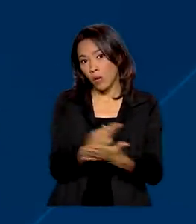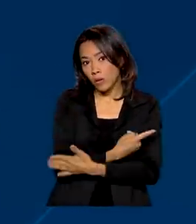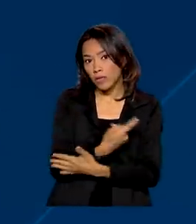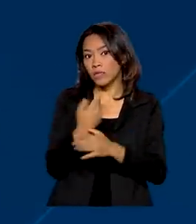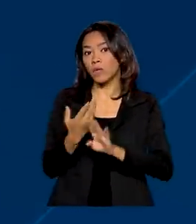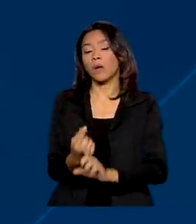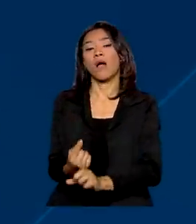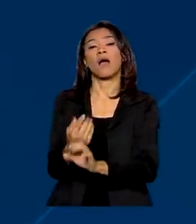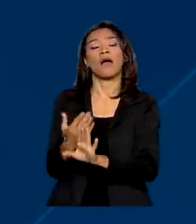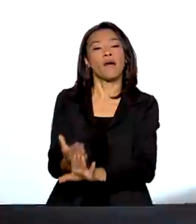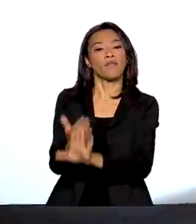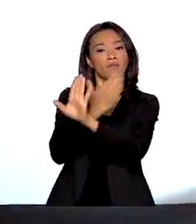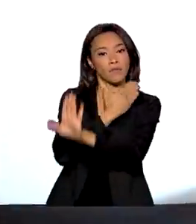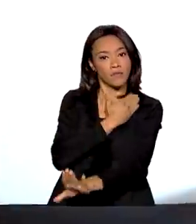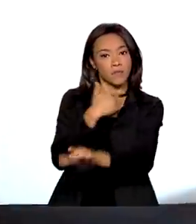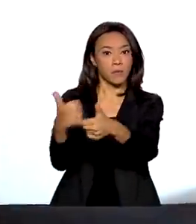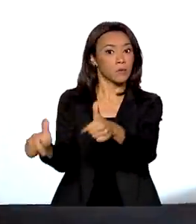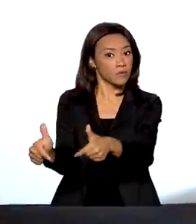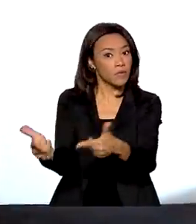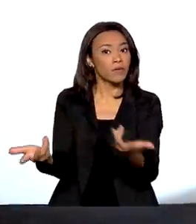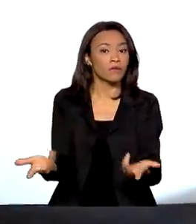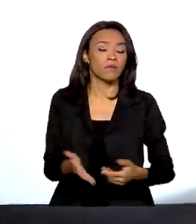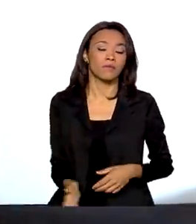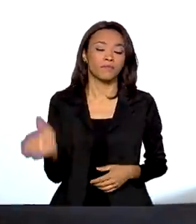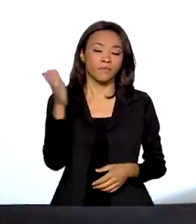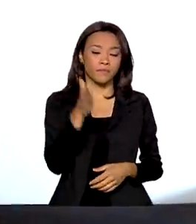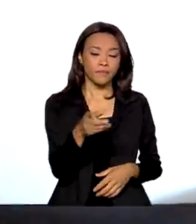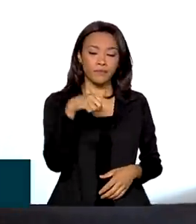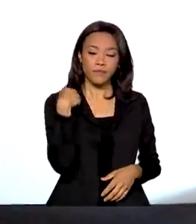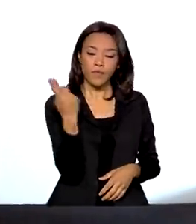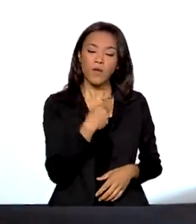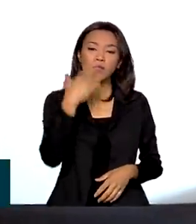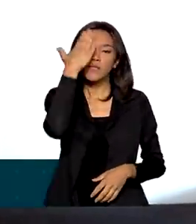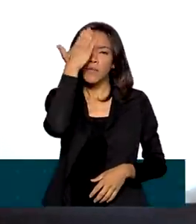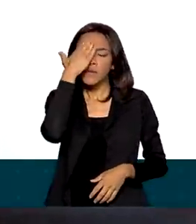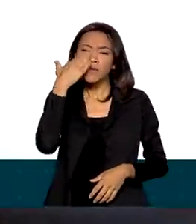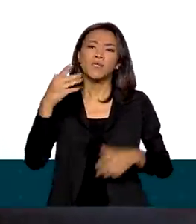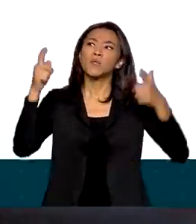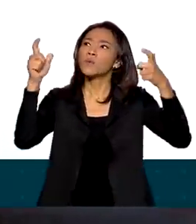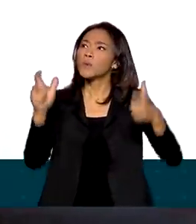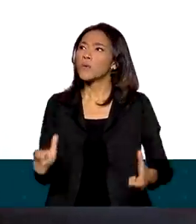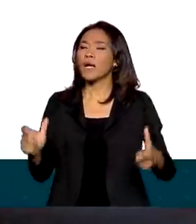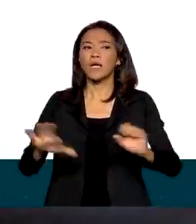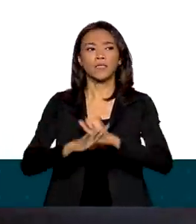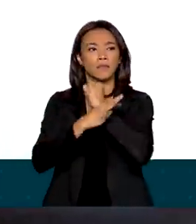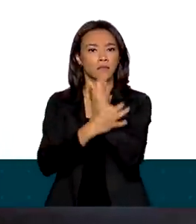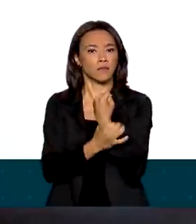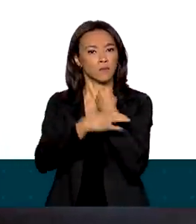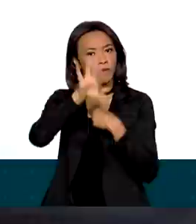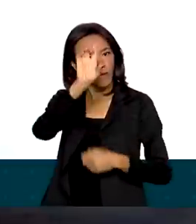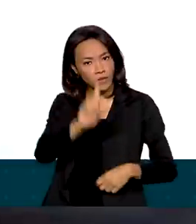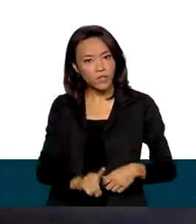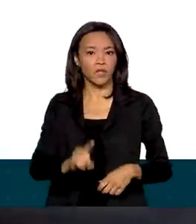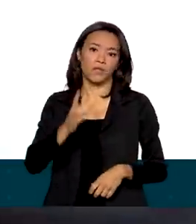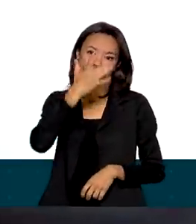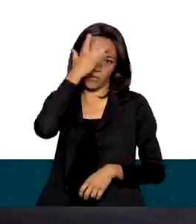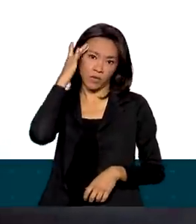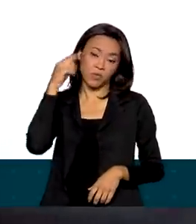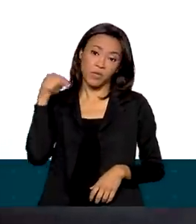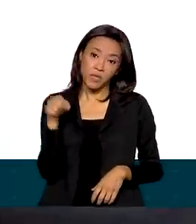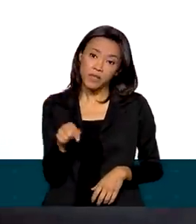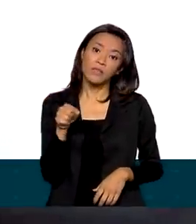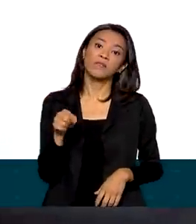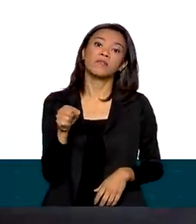afastamento do trabalho. Sabemos que o ambiente de trabalho segura há um direito de trabalhadores, tem reflexos na produtividade das